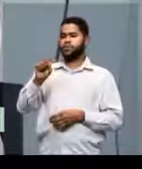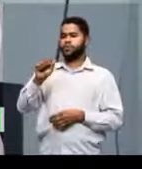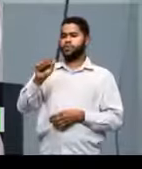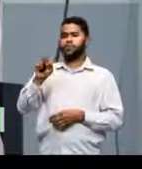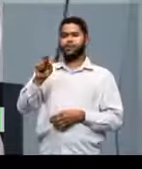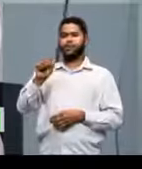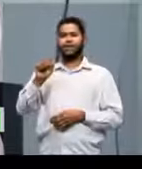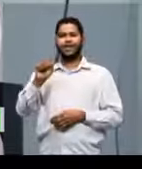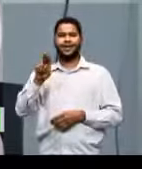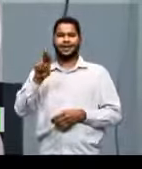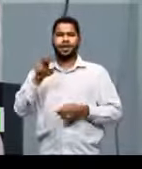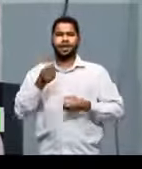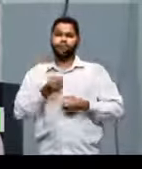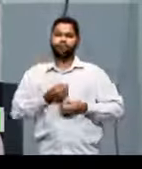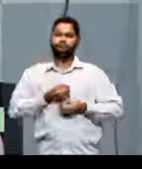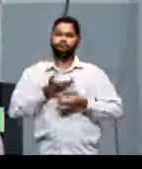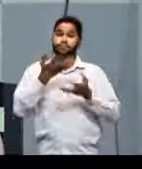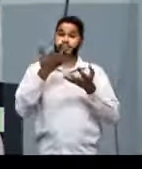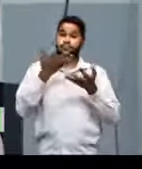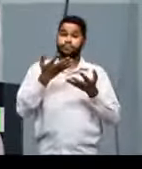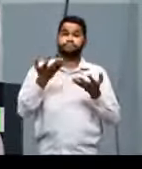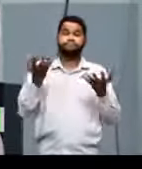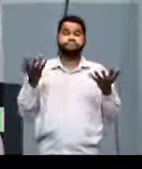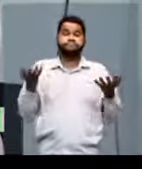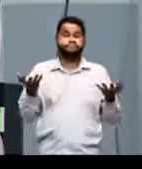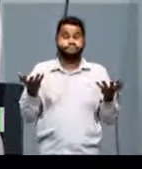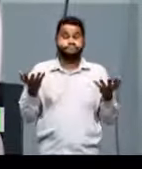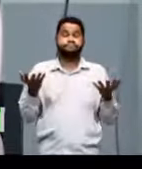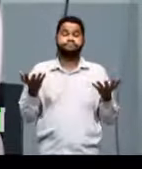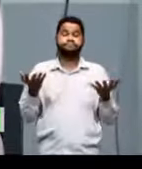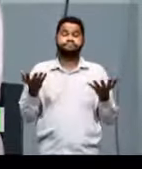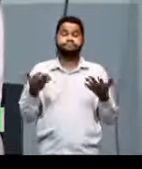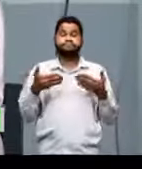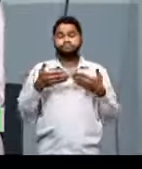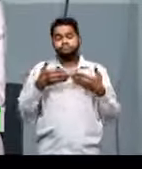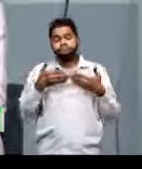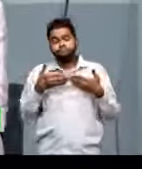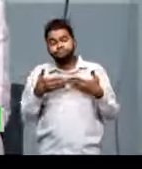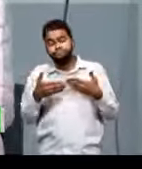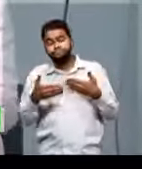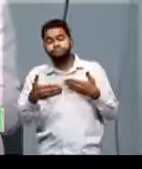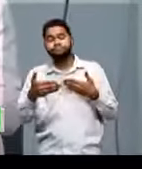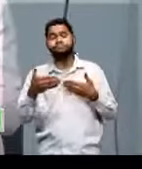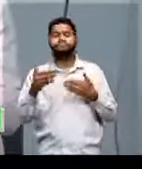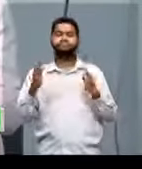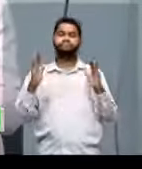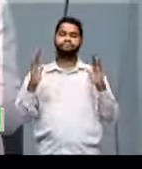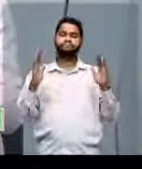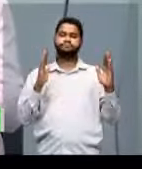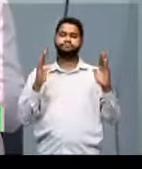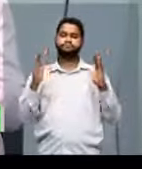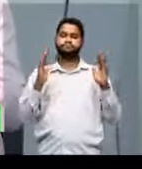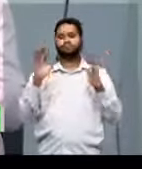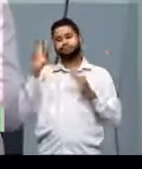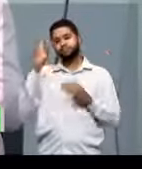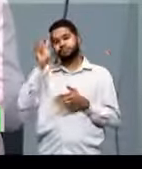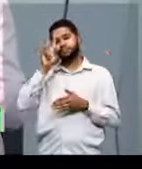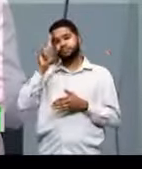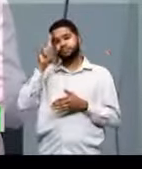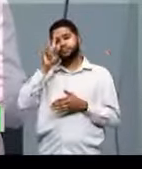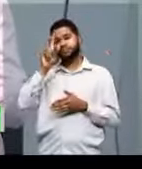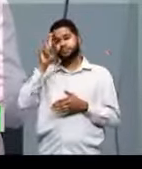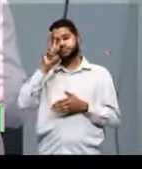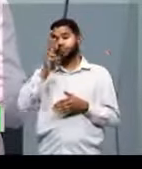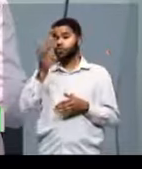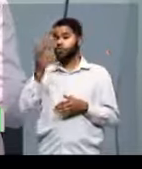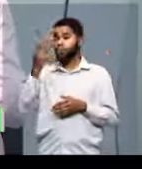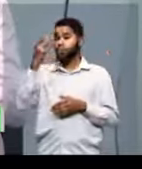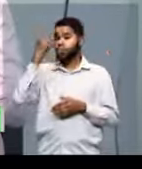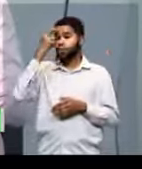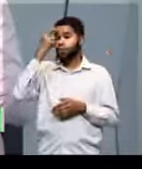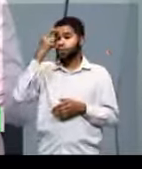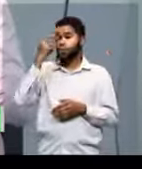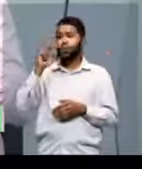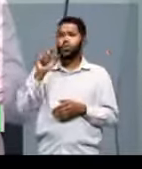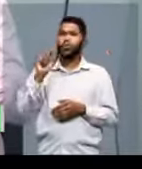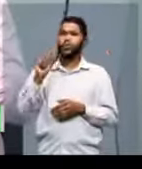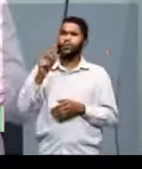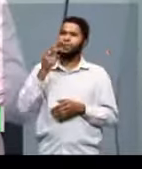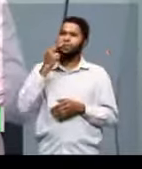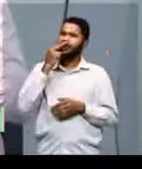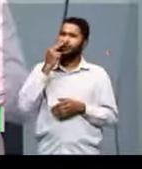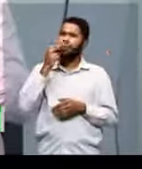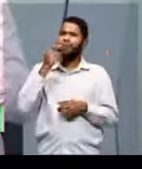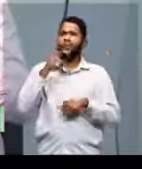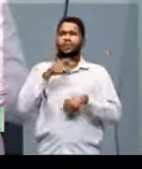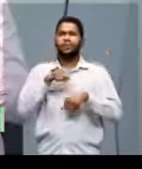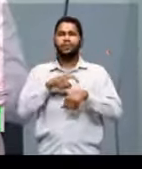qual for o modelo. Nesse sentido, a partir de um determinado período da história, a cultura deixa de ser aquele